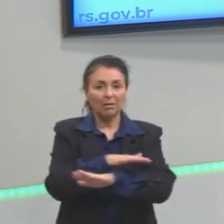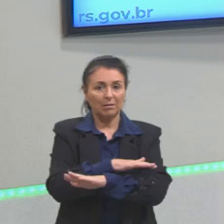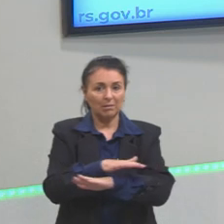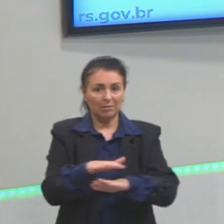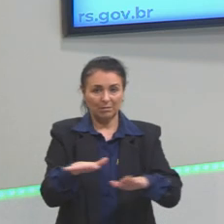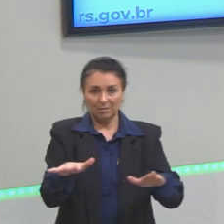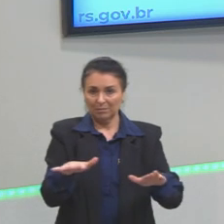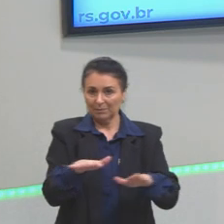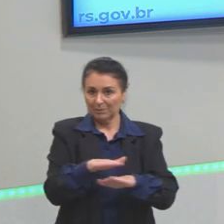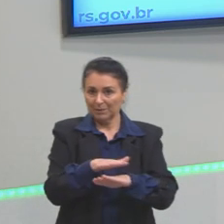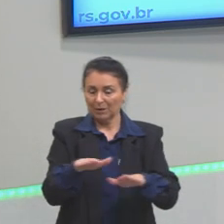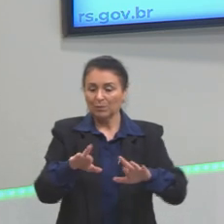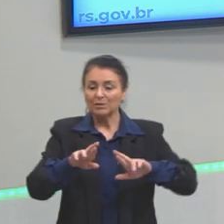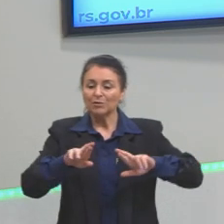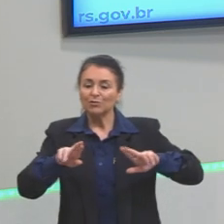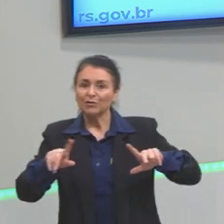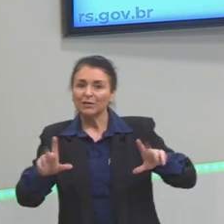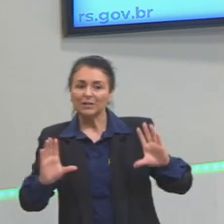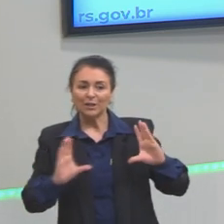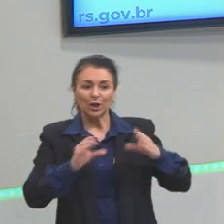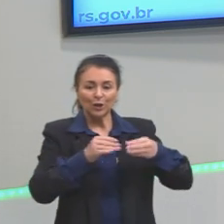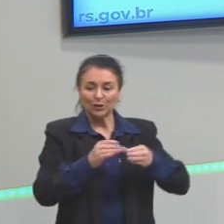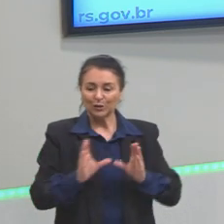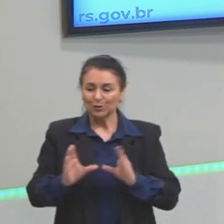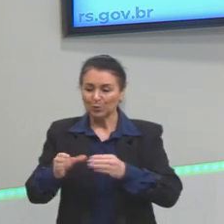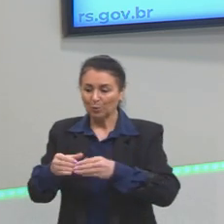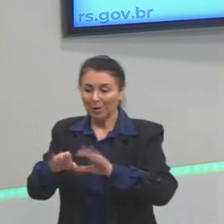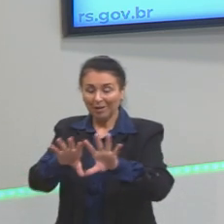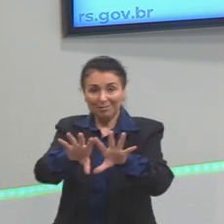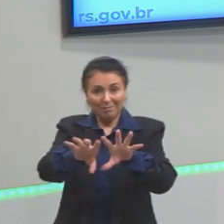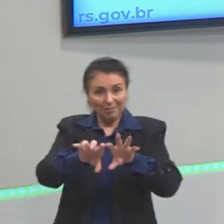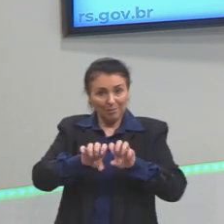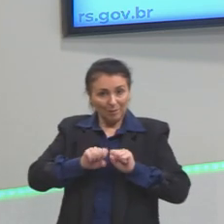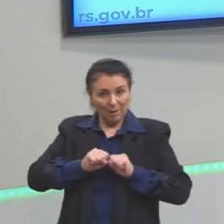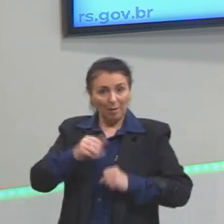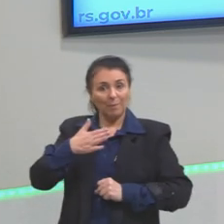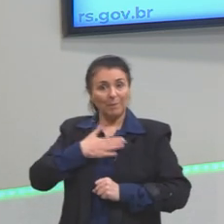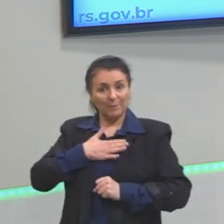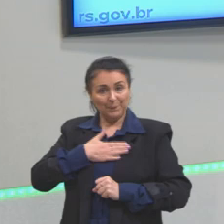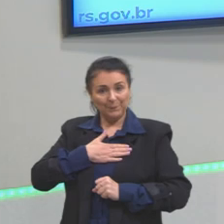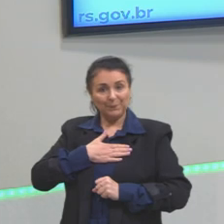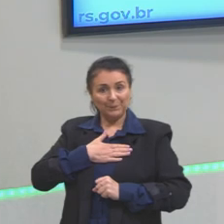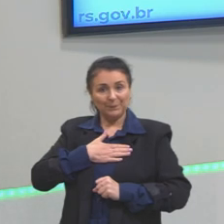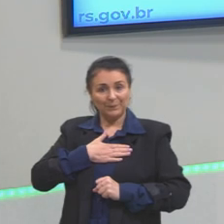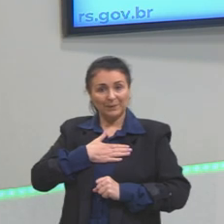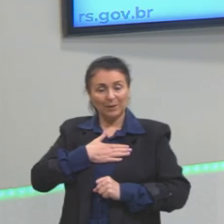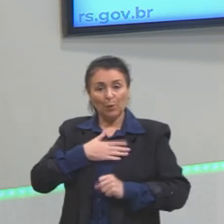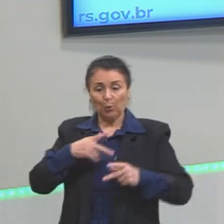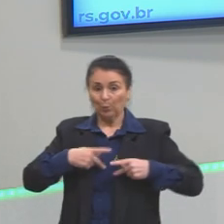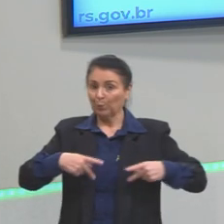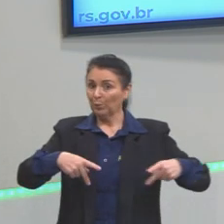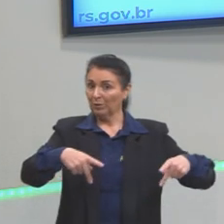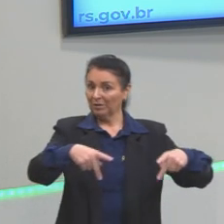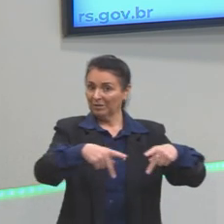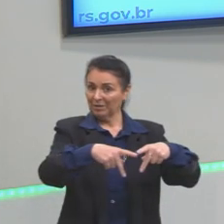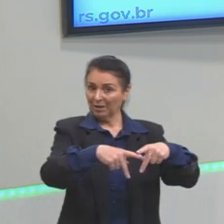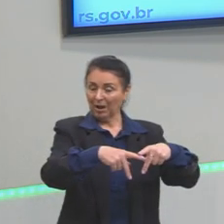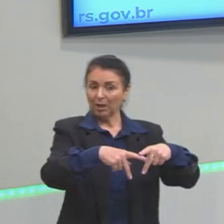diferença de classe, enfim, se apropriar, tornar para eles, para o proletariado, os